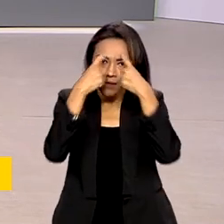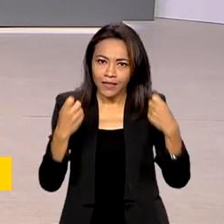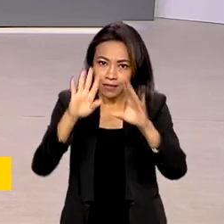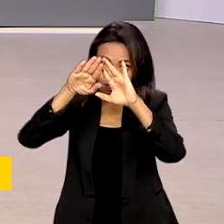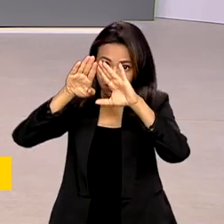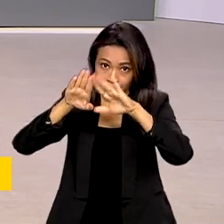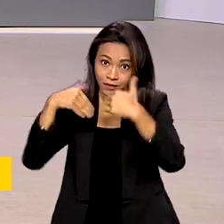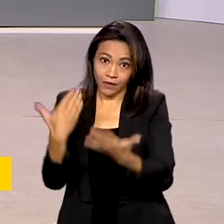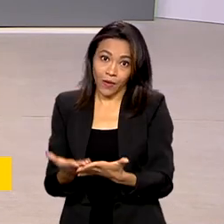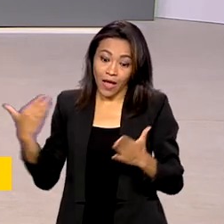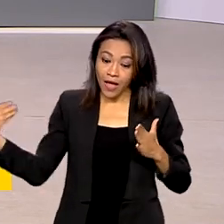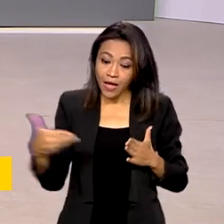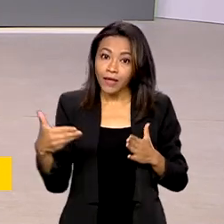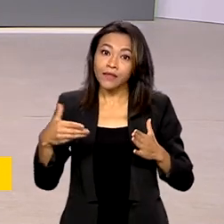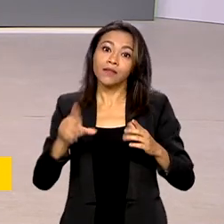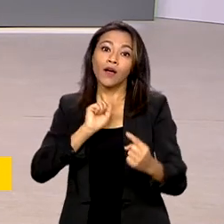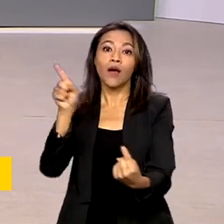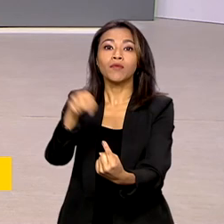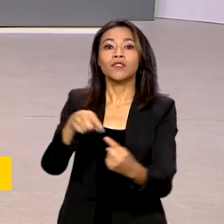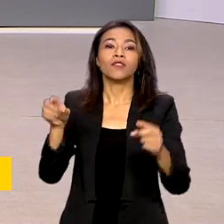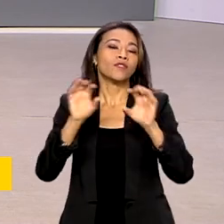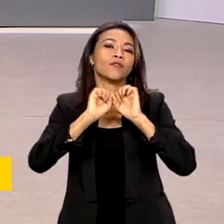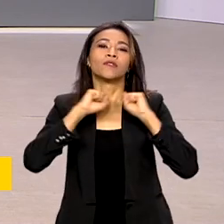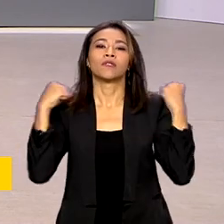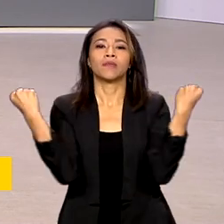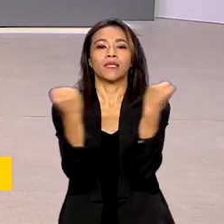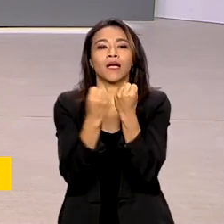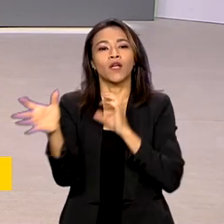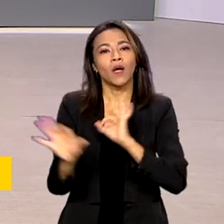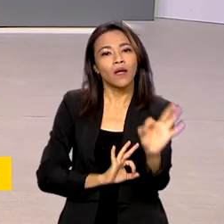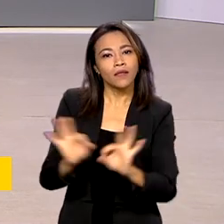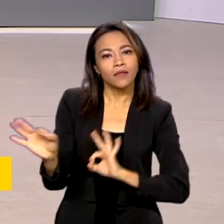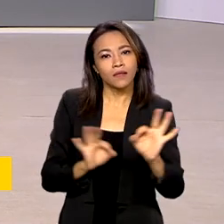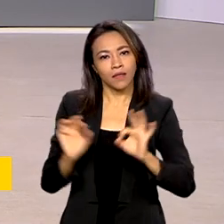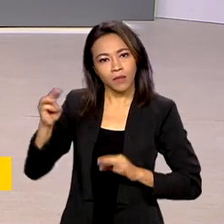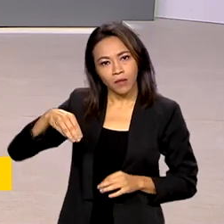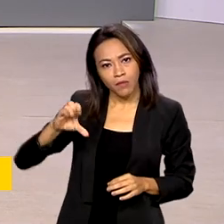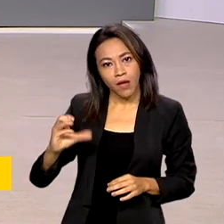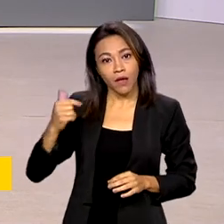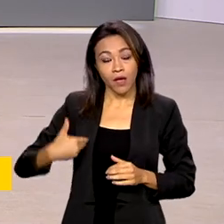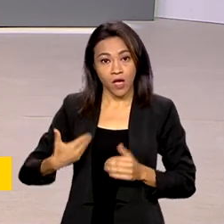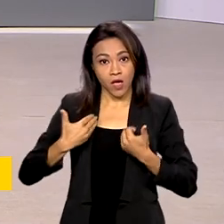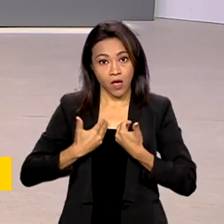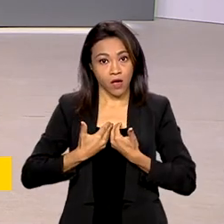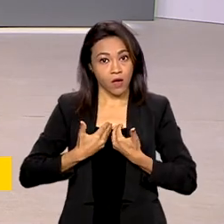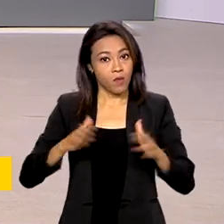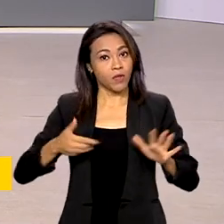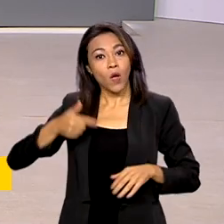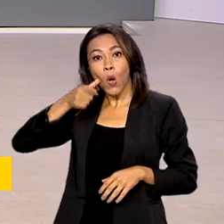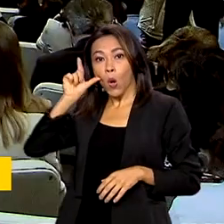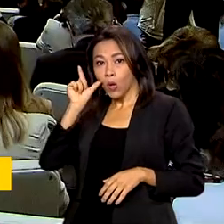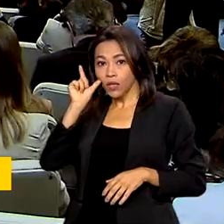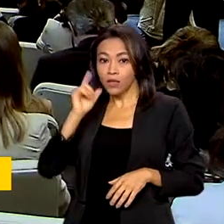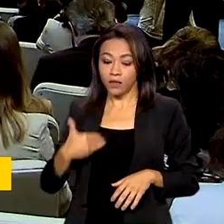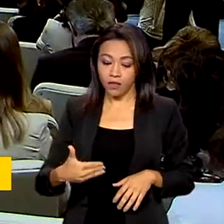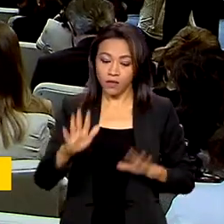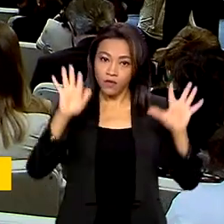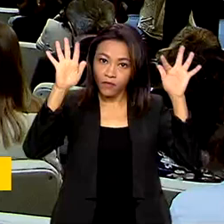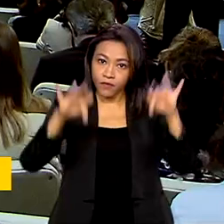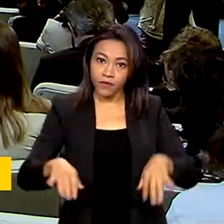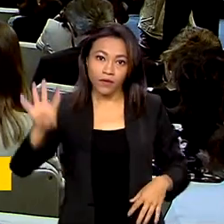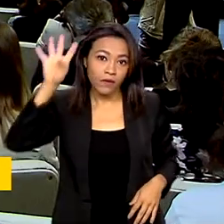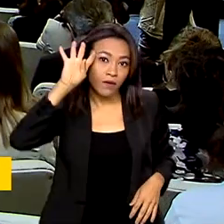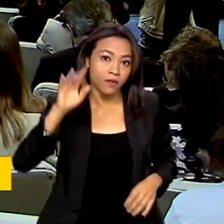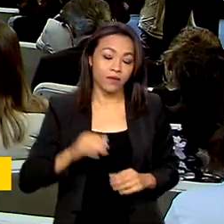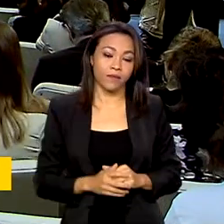do Seminário Internacional, promovido pelo Ministério da Educação, que teve início ontem e termina nesta quarta-feira. O